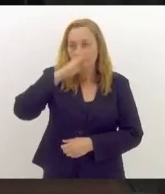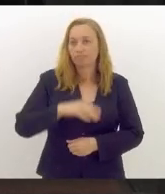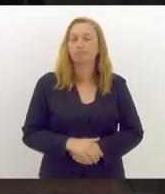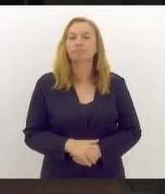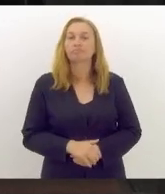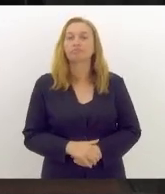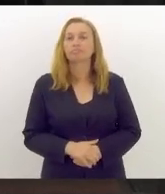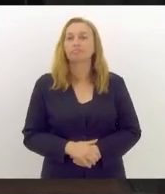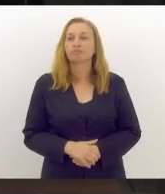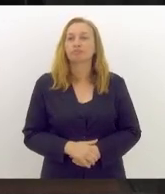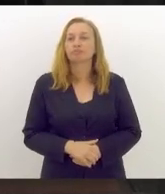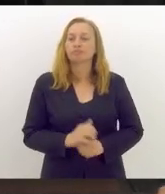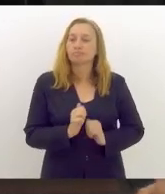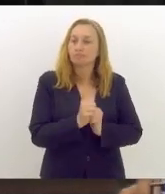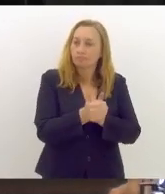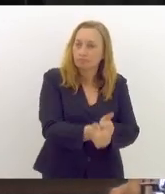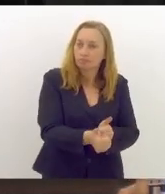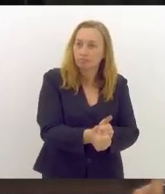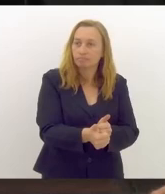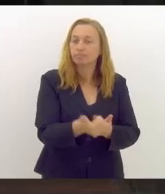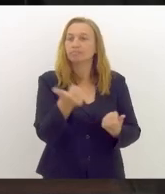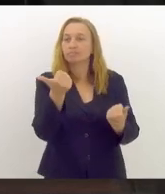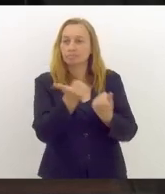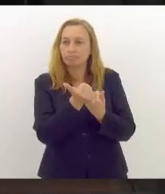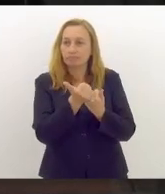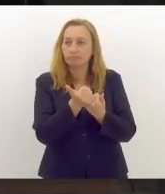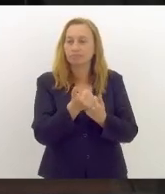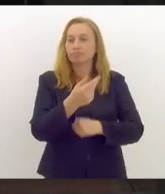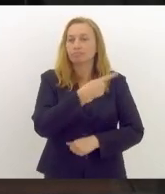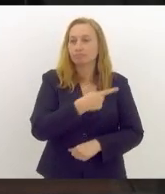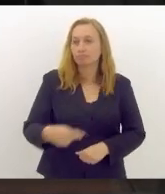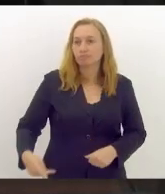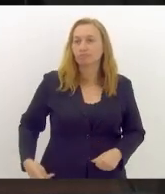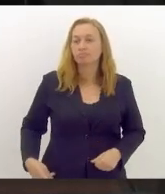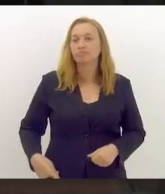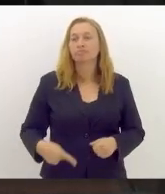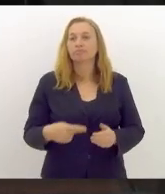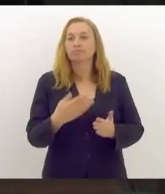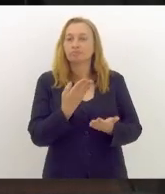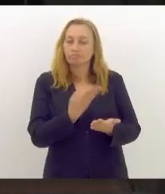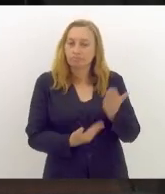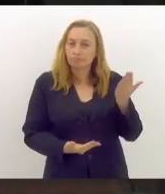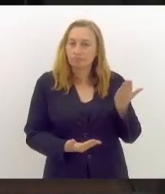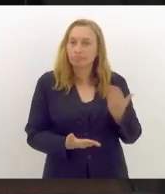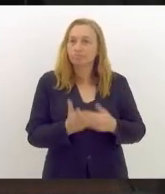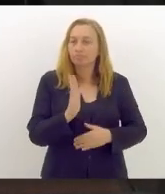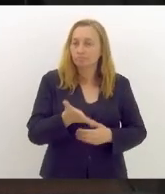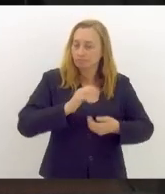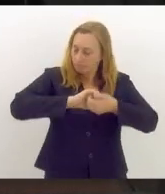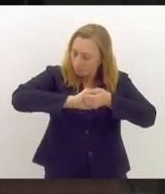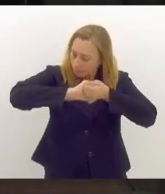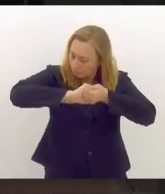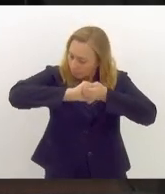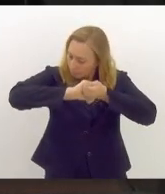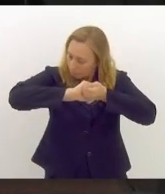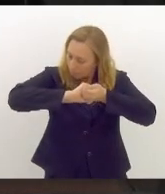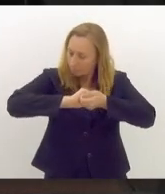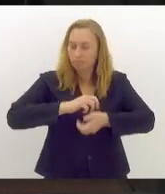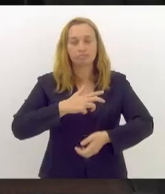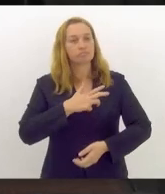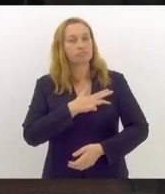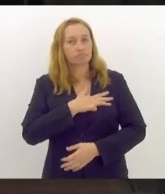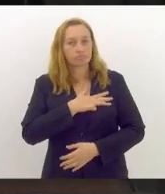que, inclusive, seguem manifestando apoio político ao presidente derrotado, já cumprimentaram, entraram em contato